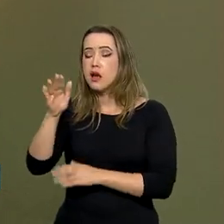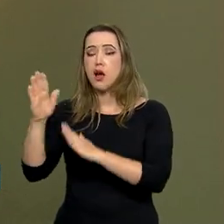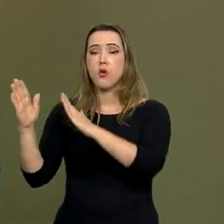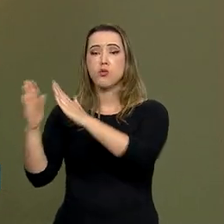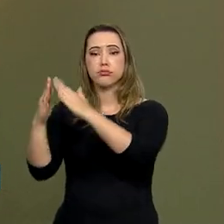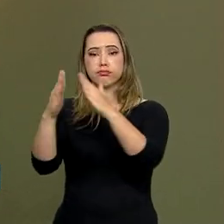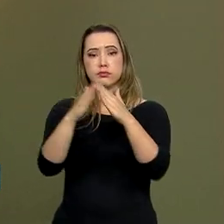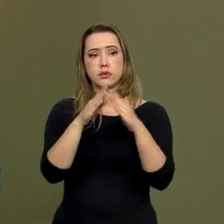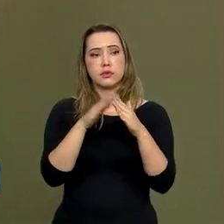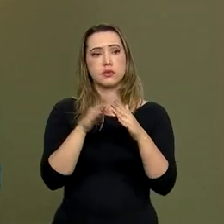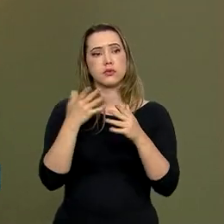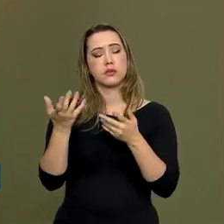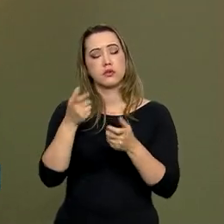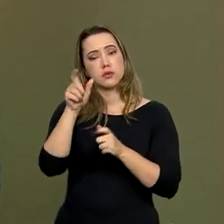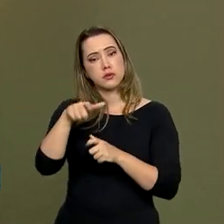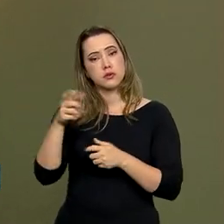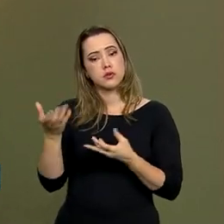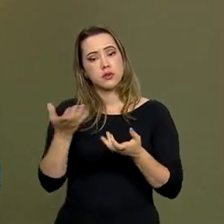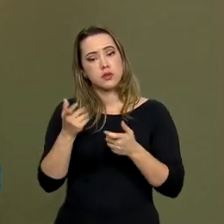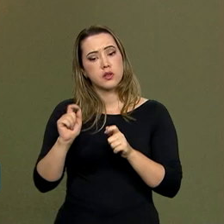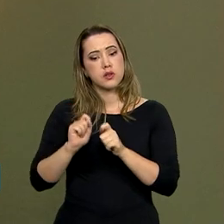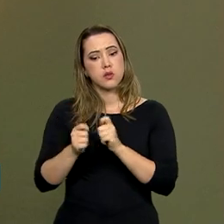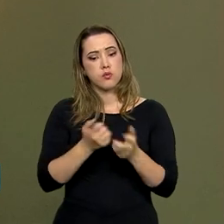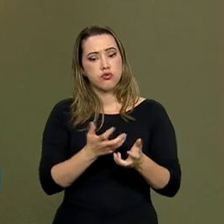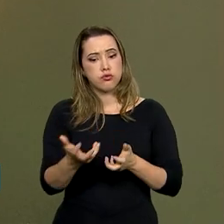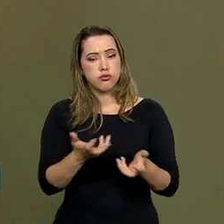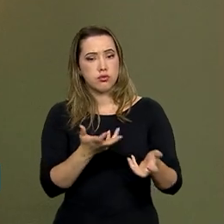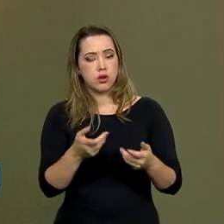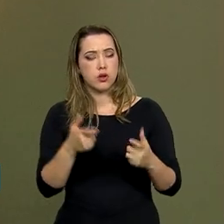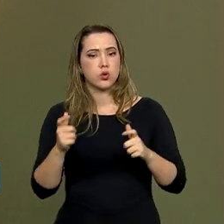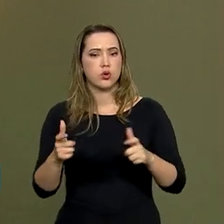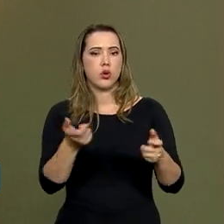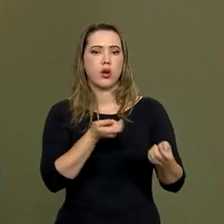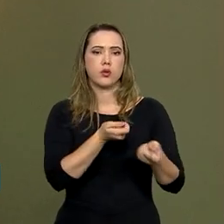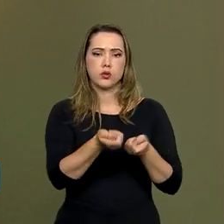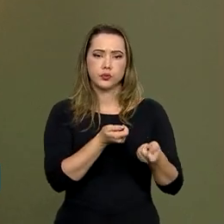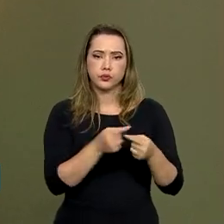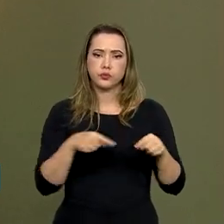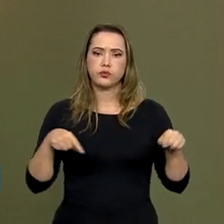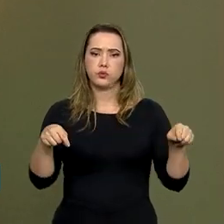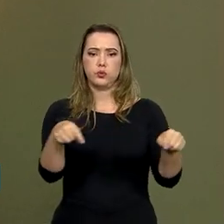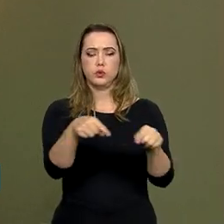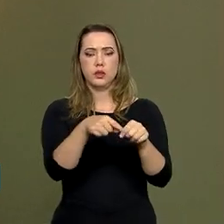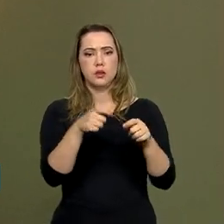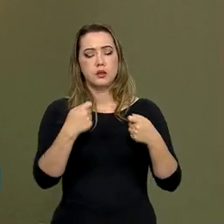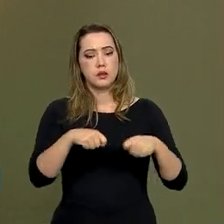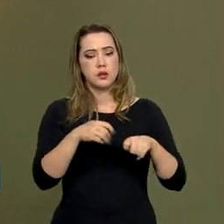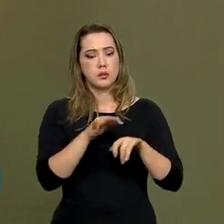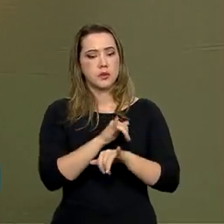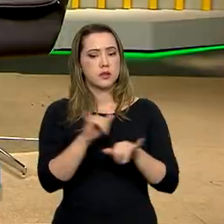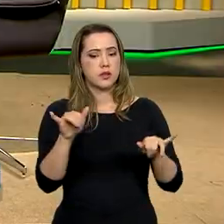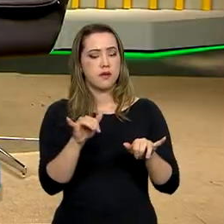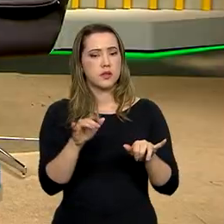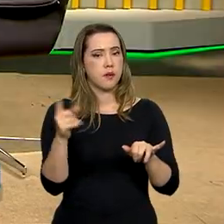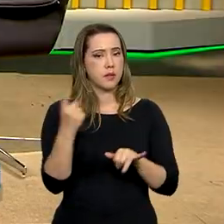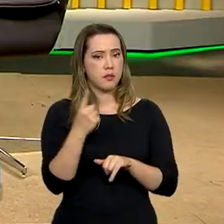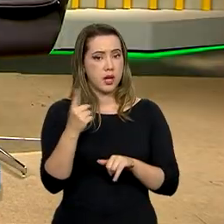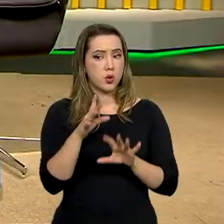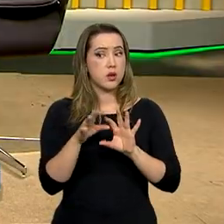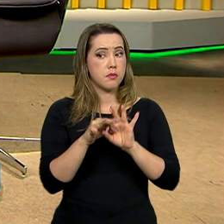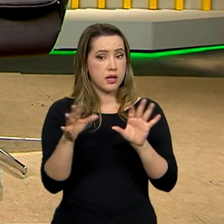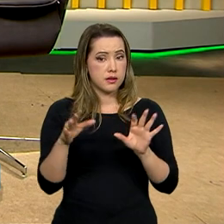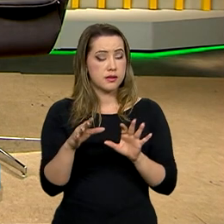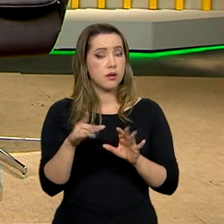fazer uma queimada de uma área, de um passo, uma coisa do gênero, ele precisa primeiro ter autorização